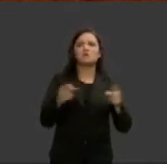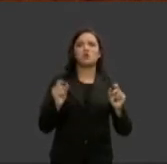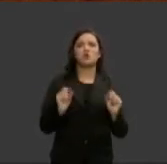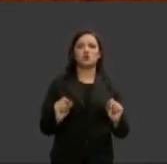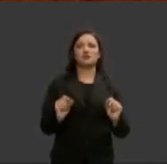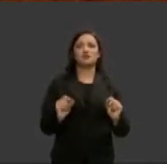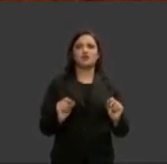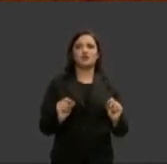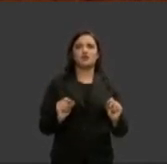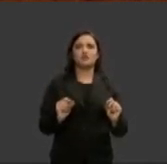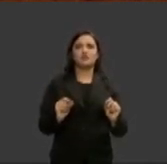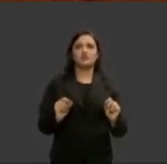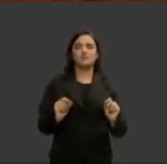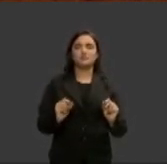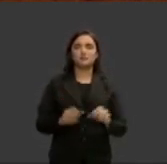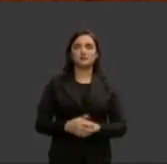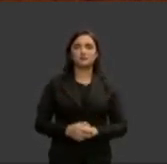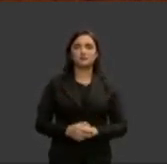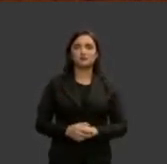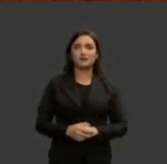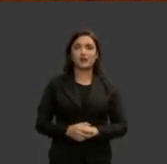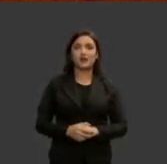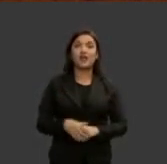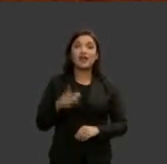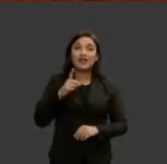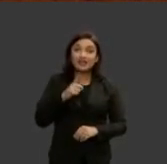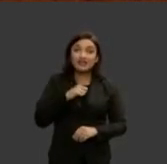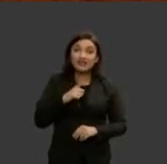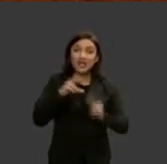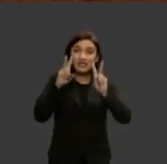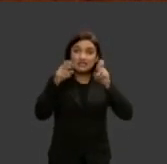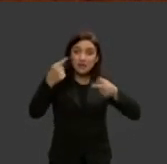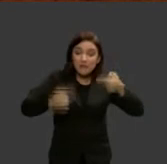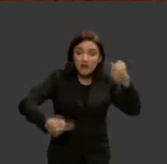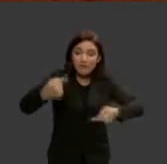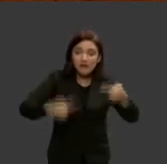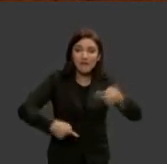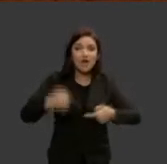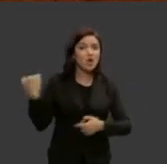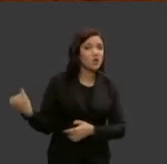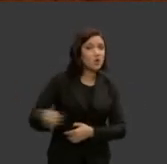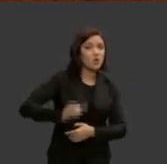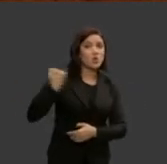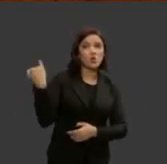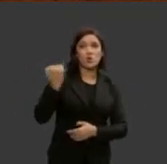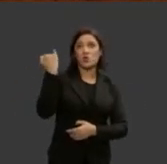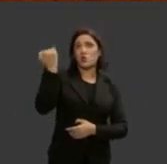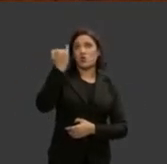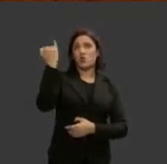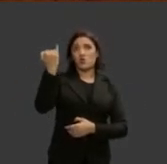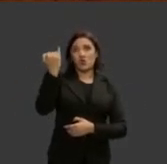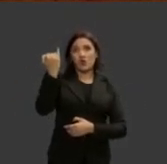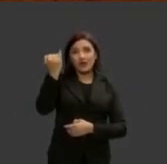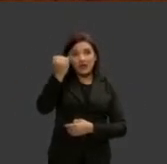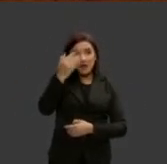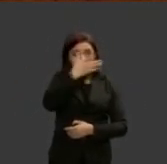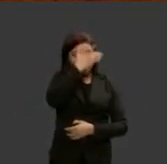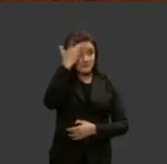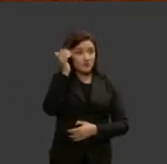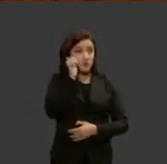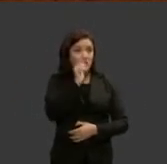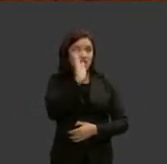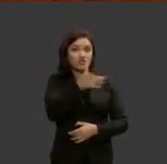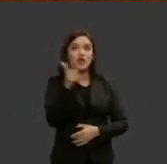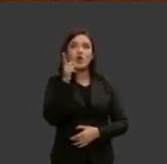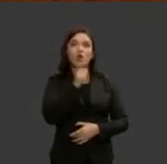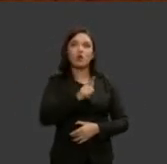extrema importância trazer essas questões a debate ouvir as experiências daquelas que alcançaram o seu sucesso